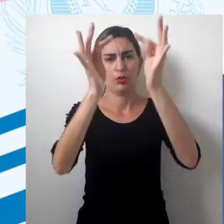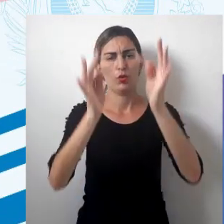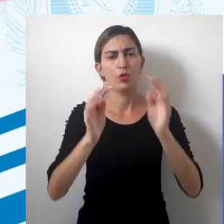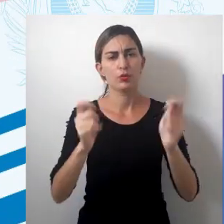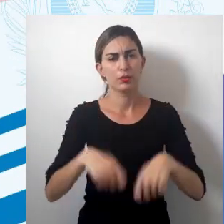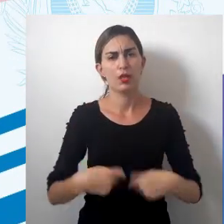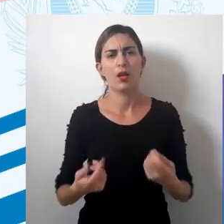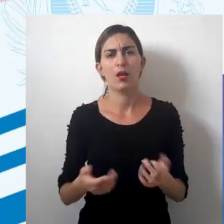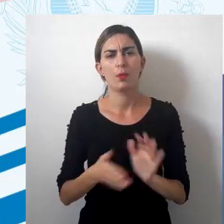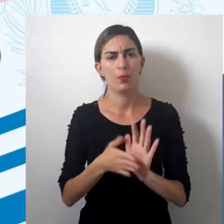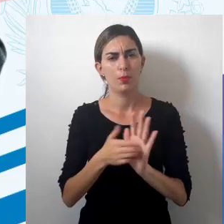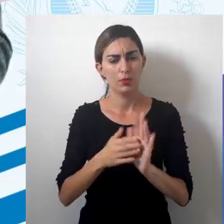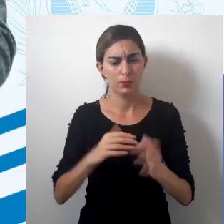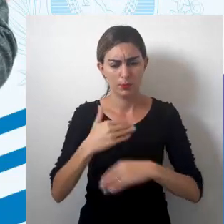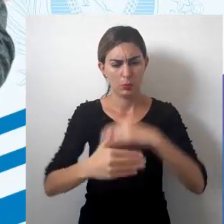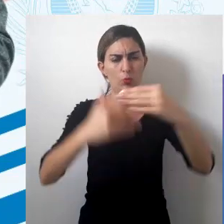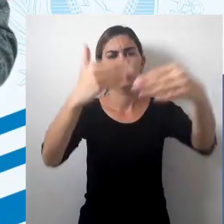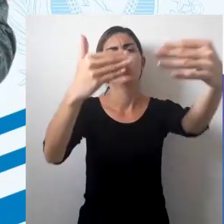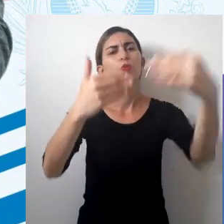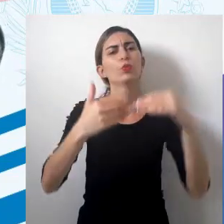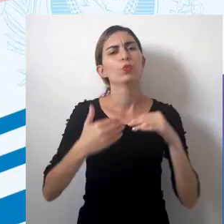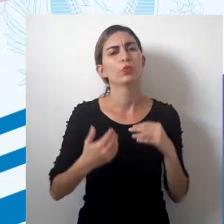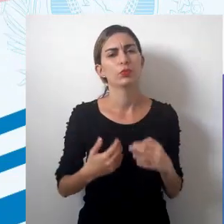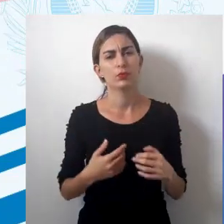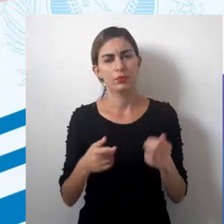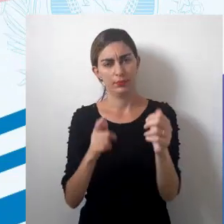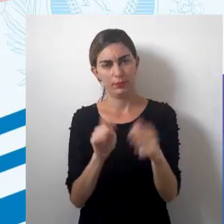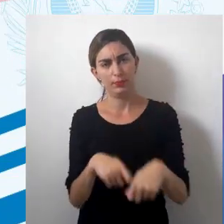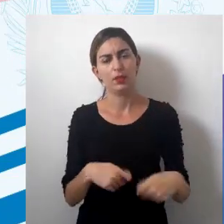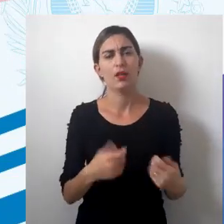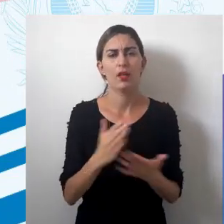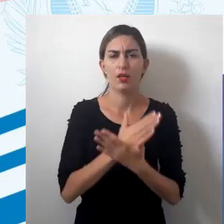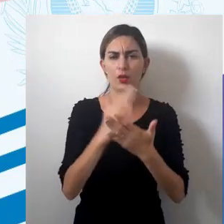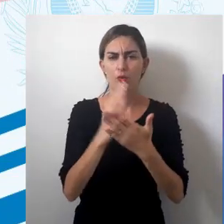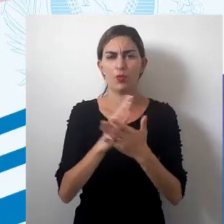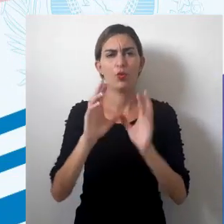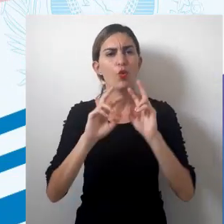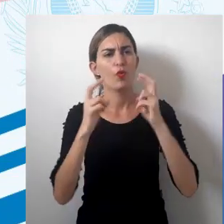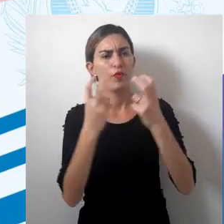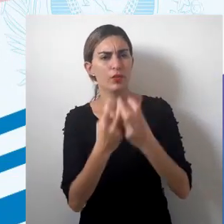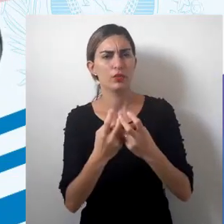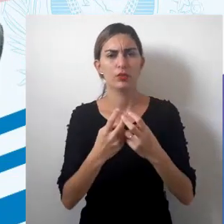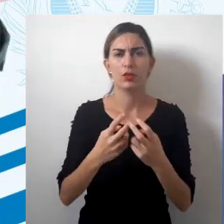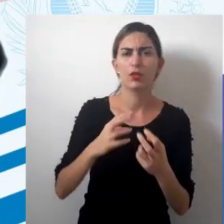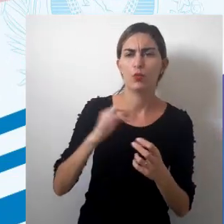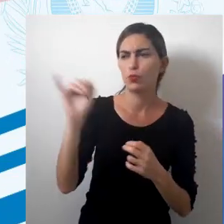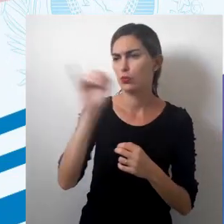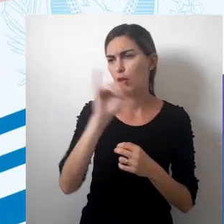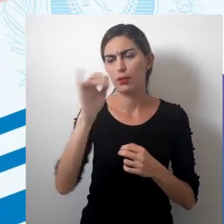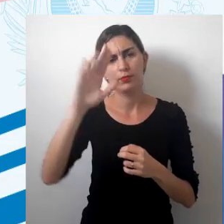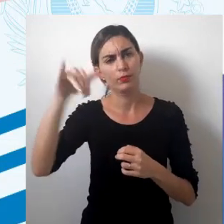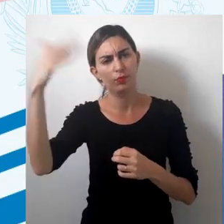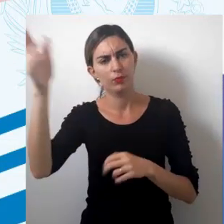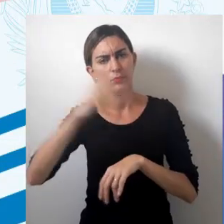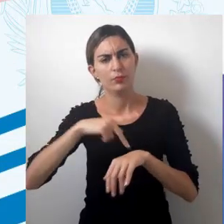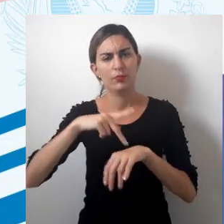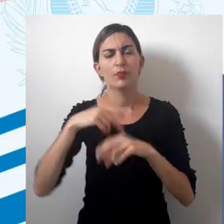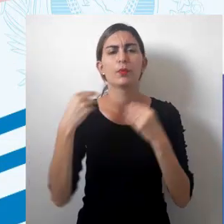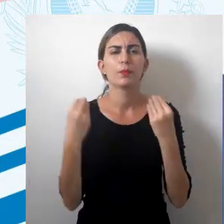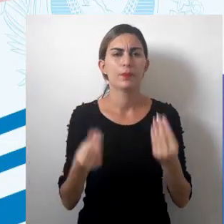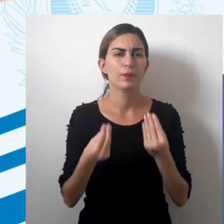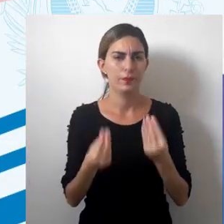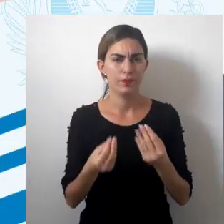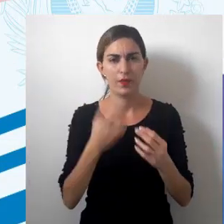proporcione esse avanço e que haja algumas convenções de cunho internacional para